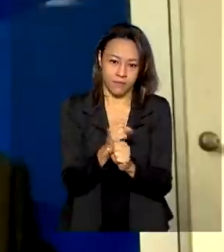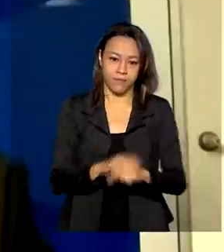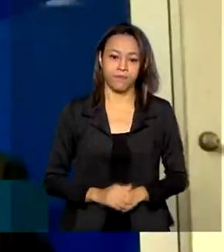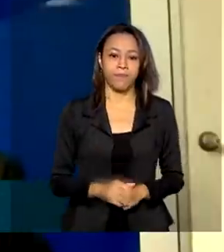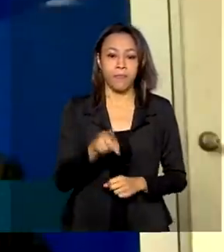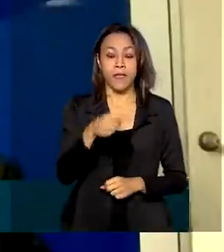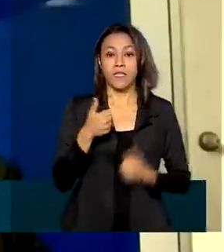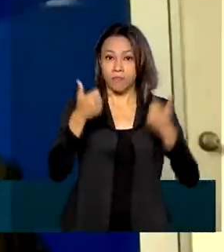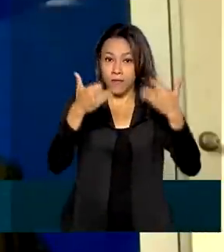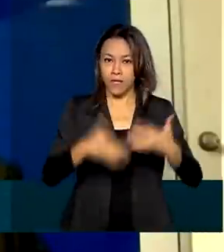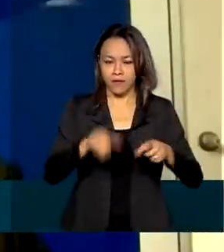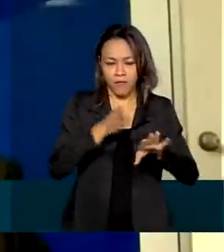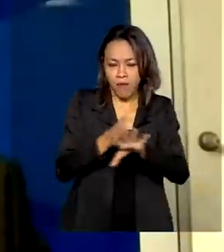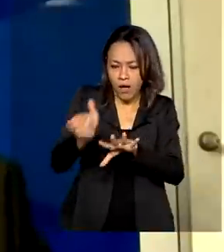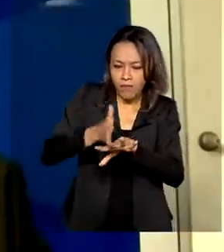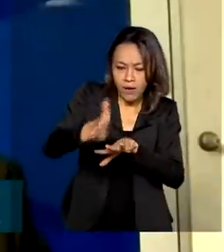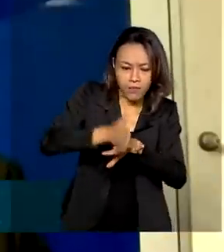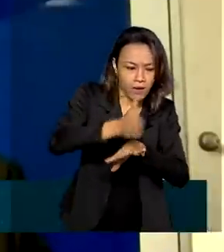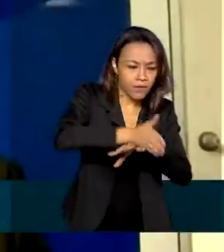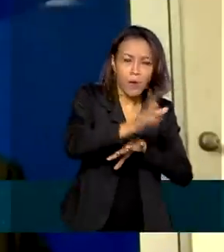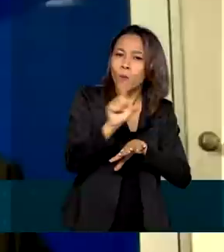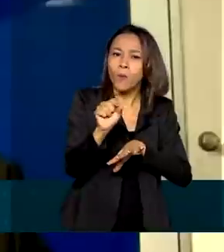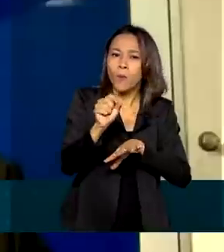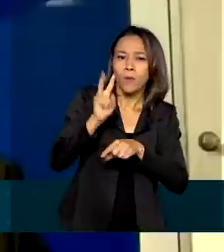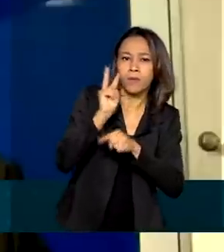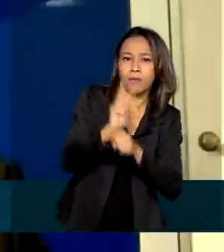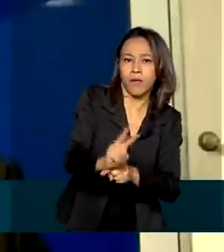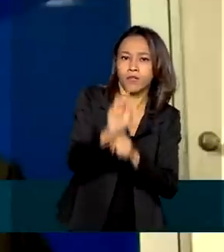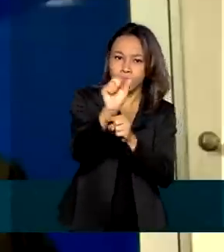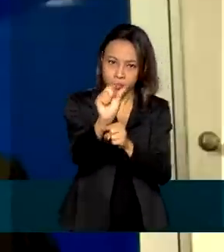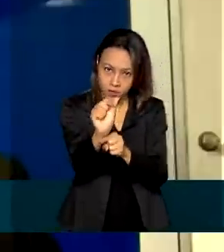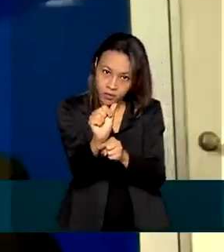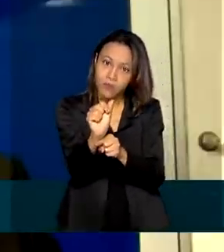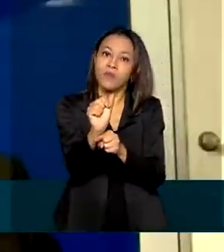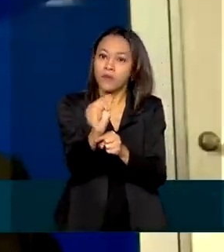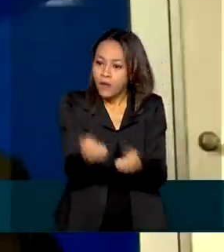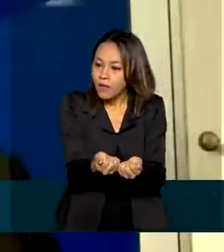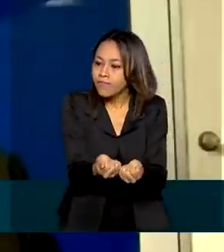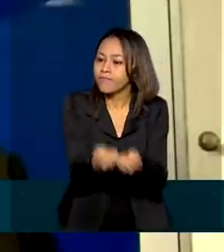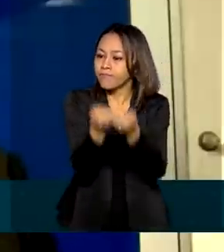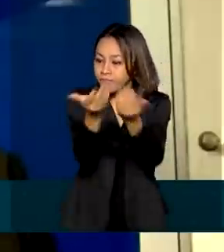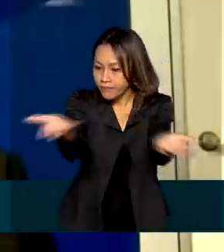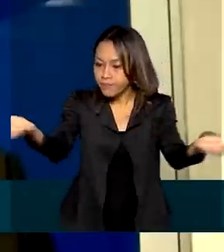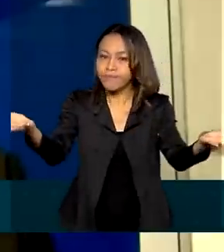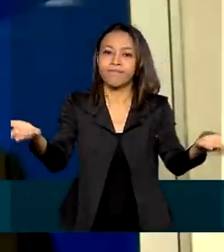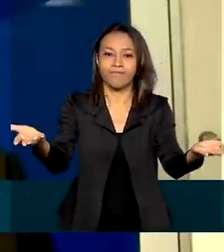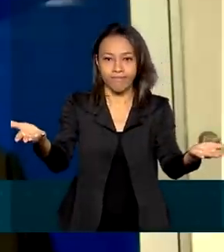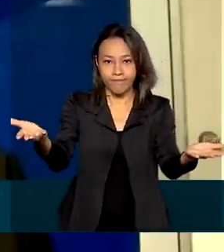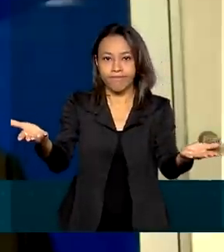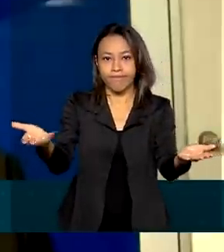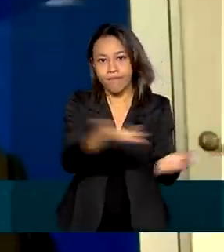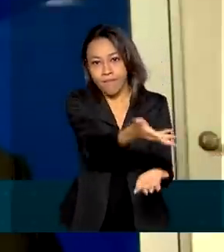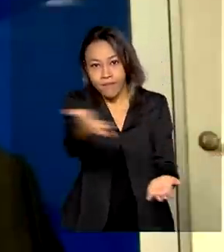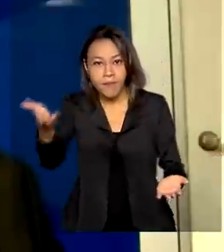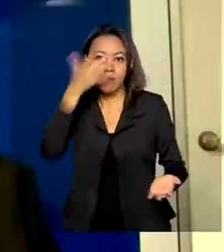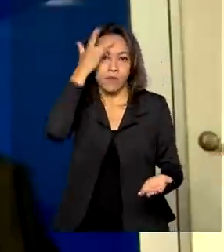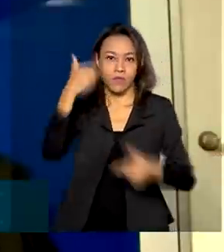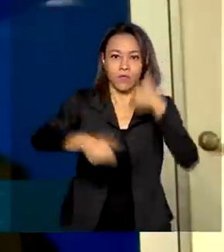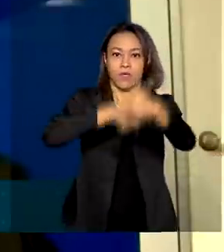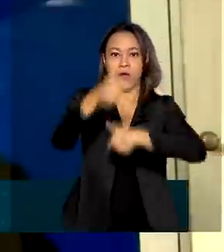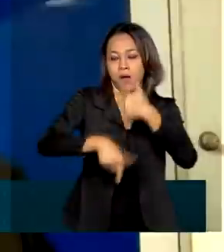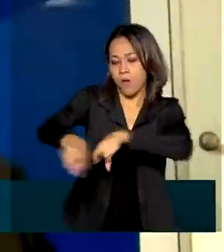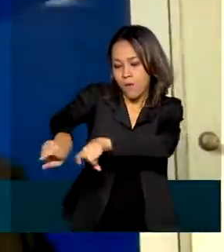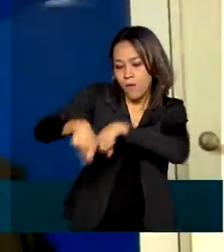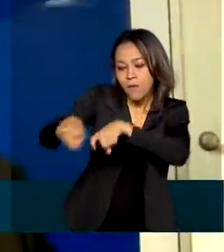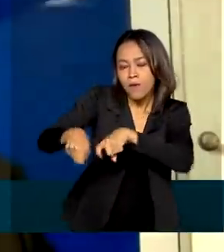conjunto de linhas de crédito que estamos colocando à disposição dos produtores rurais para